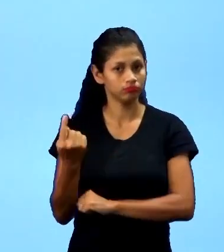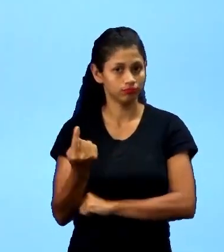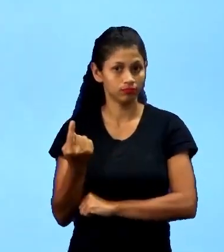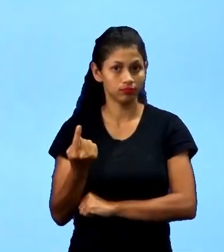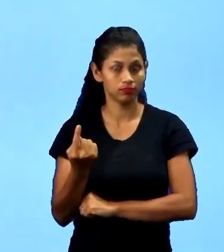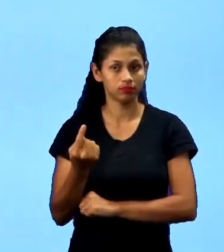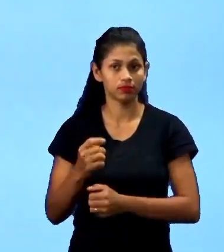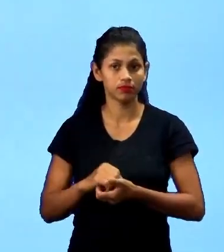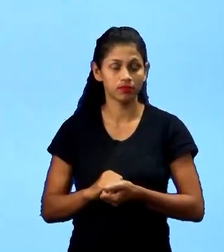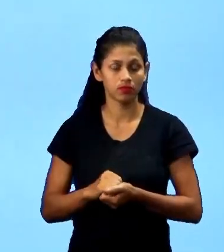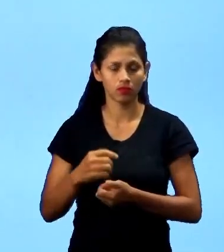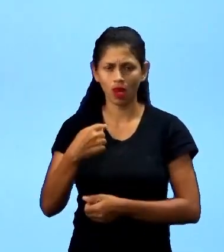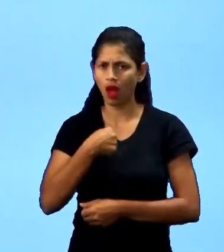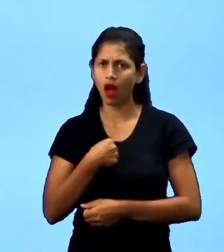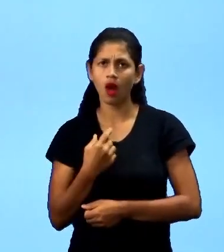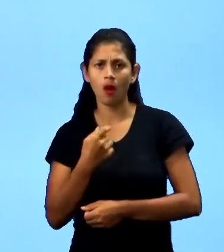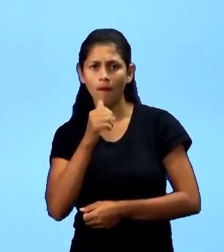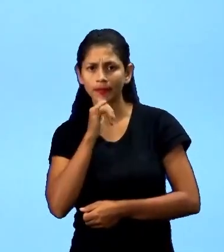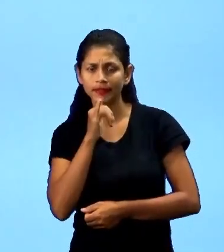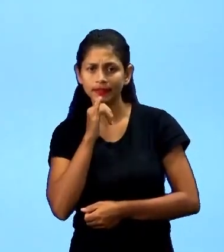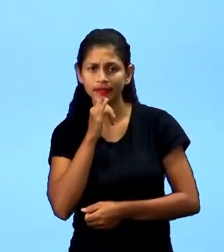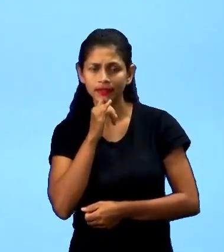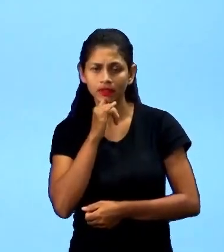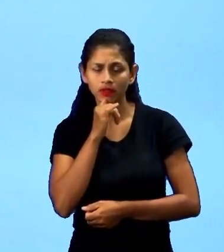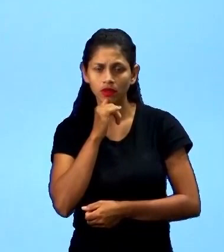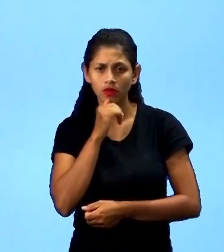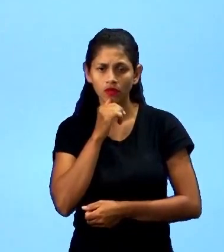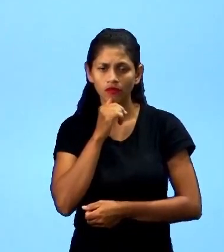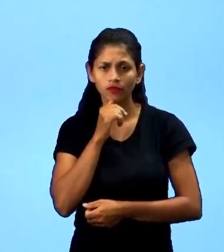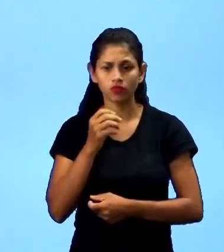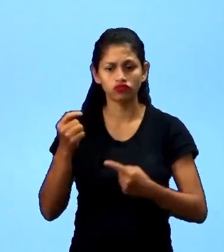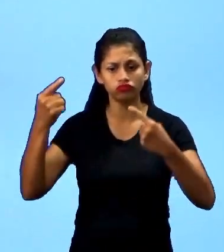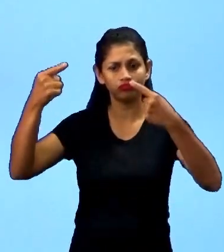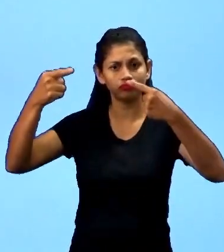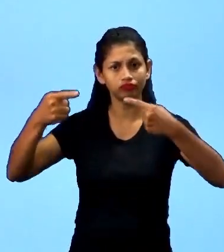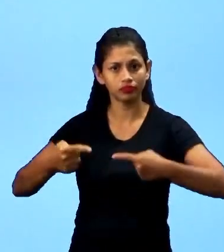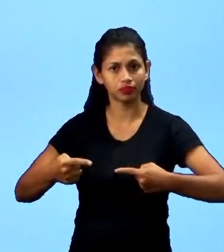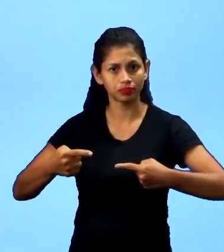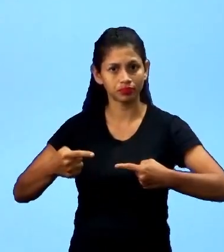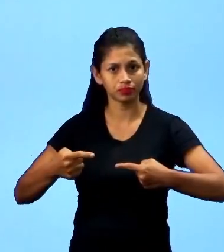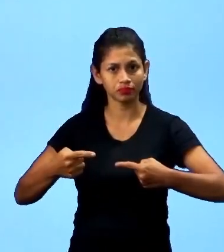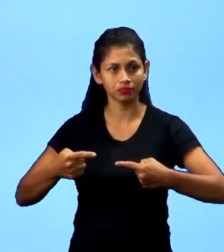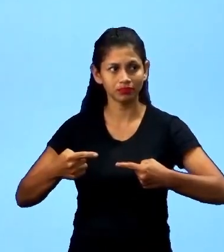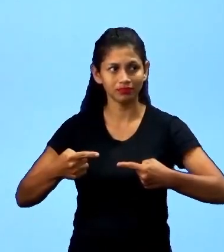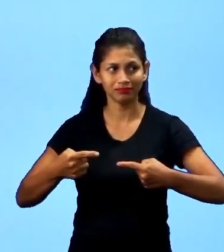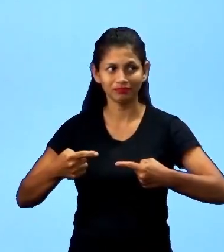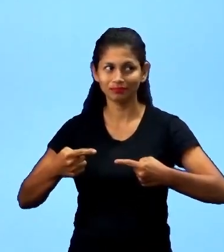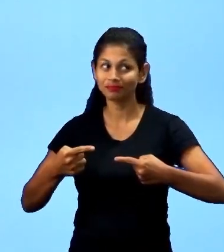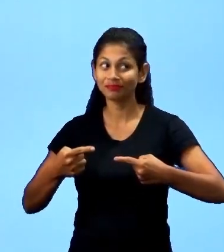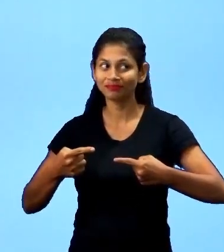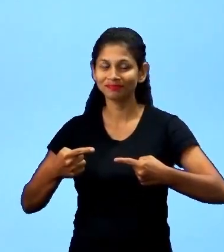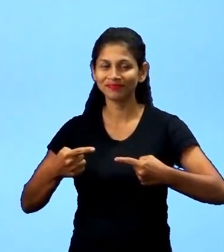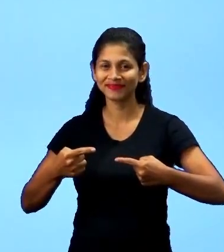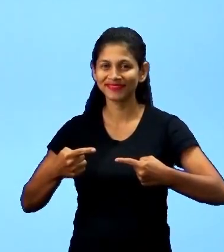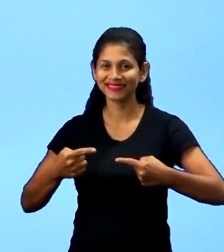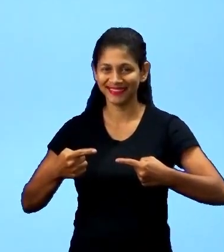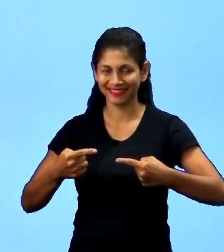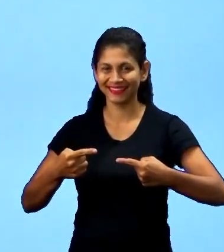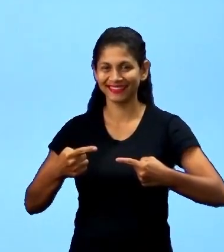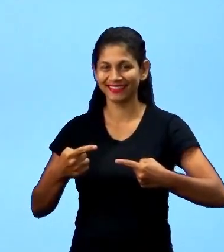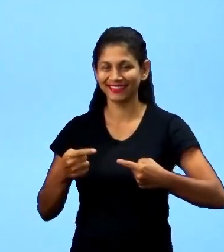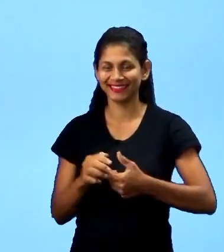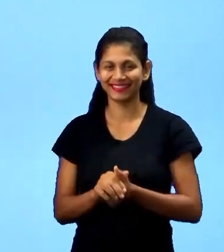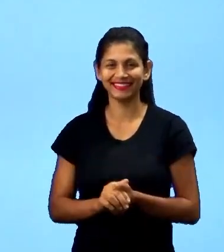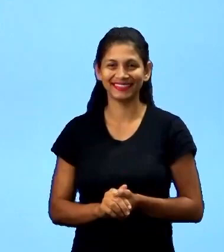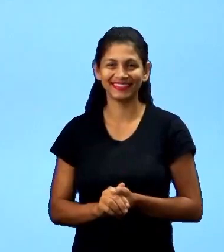normalmente, atualmente, vou estar contra um adversário. É eu contra... Deixa eu ficar de olho na foca. Eu contra a professora